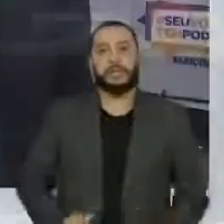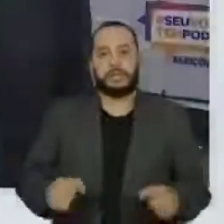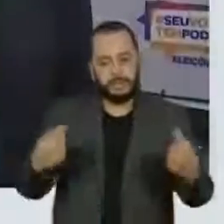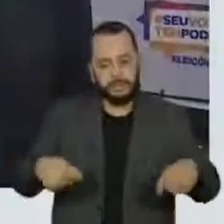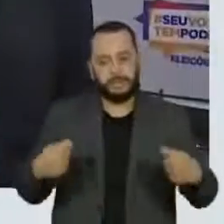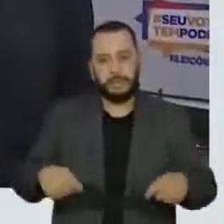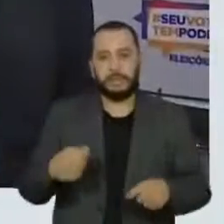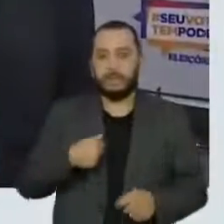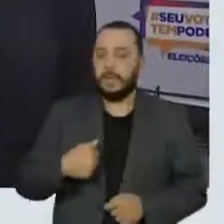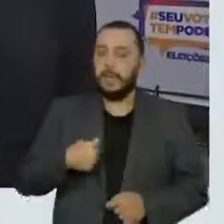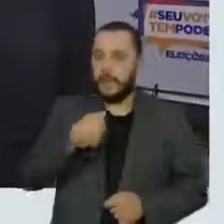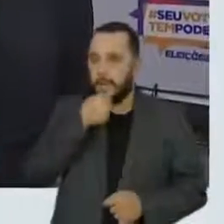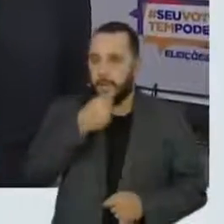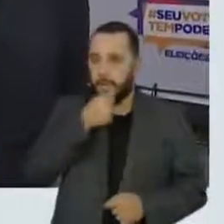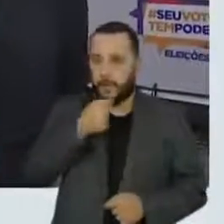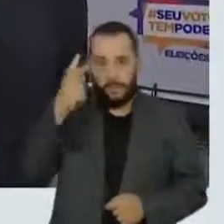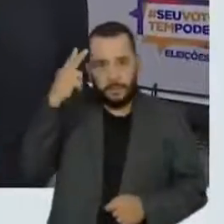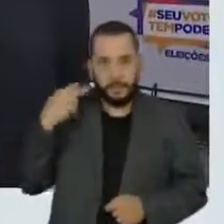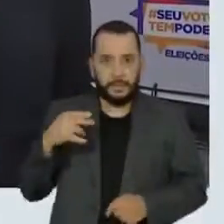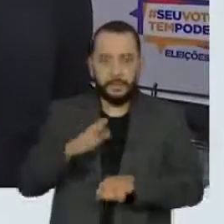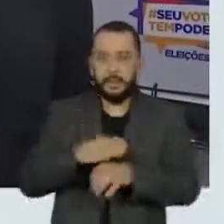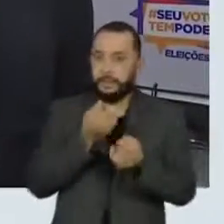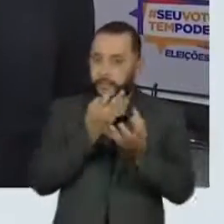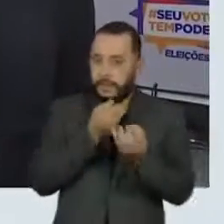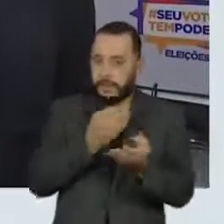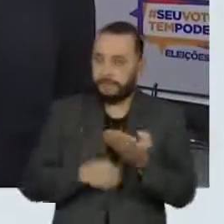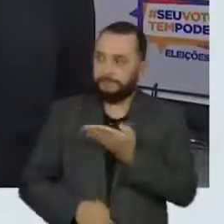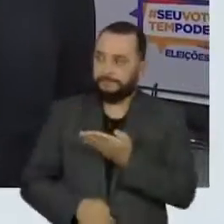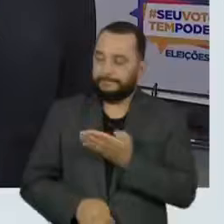Manso nos traz mais informações. Boa tarde, Maria.